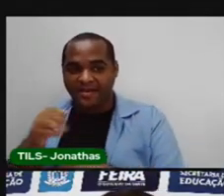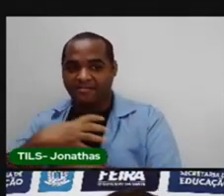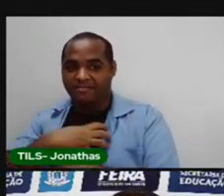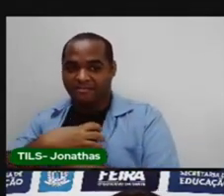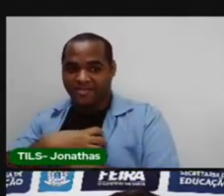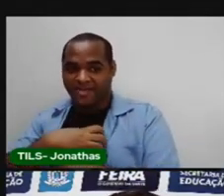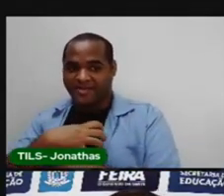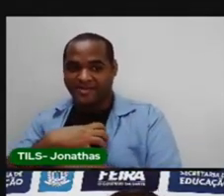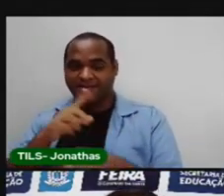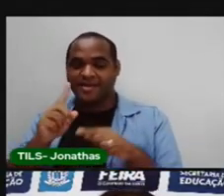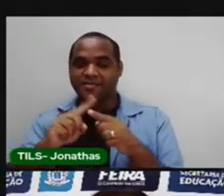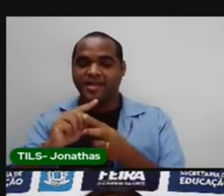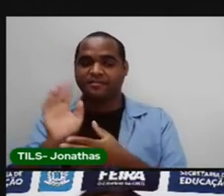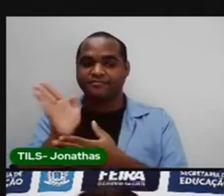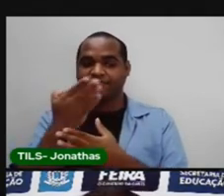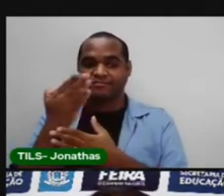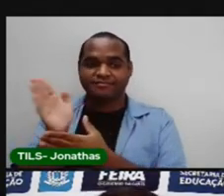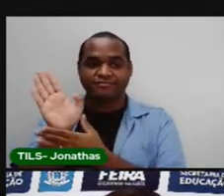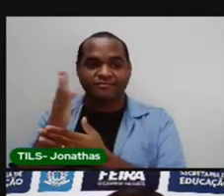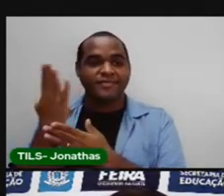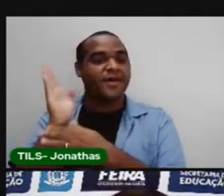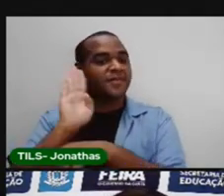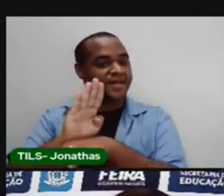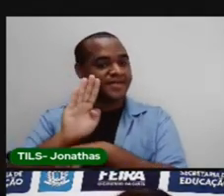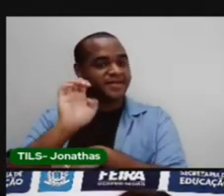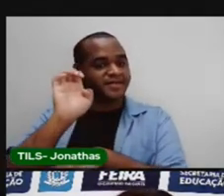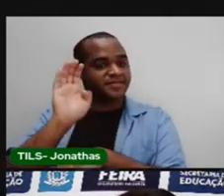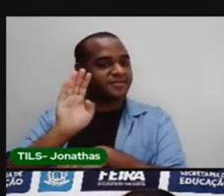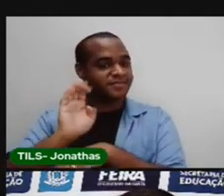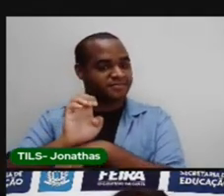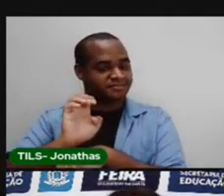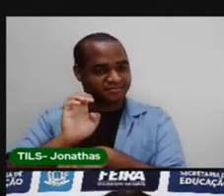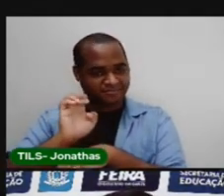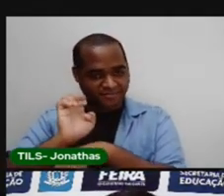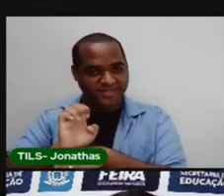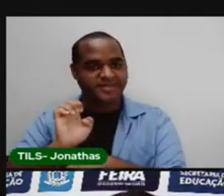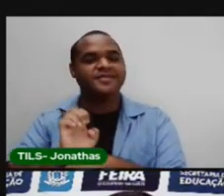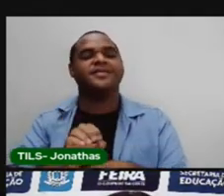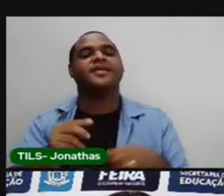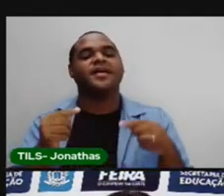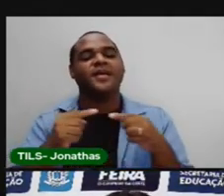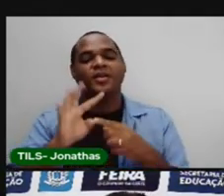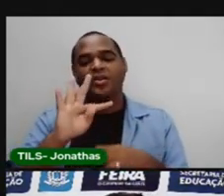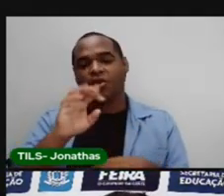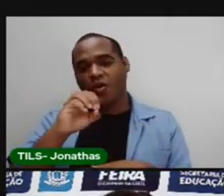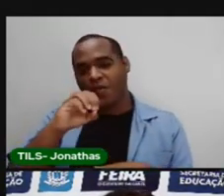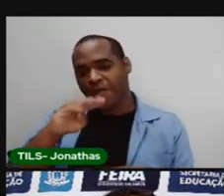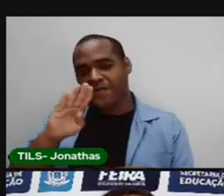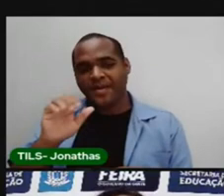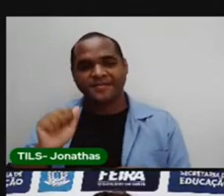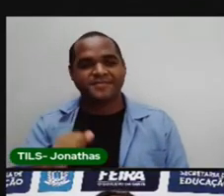Essa é a bandeira do nosso estado. Entendeu? Tom Bá. Muito bem.